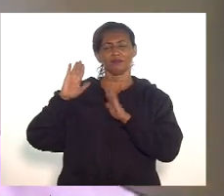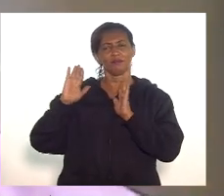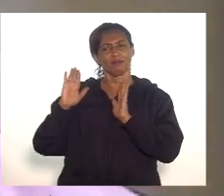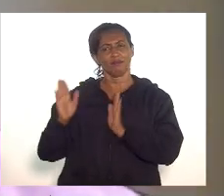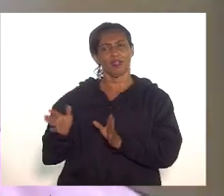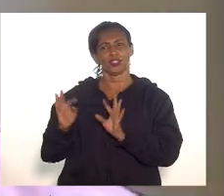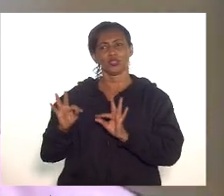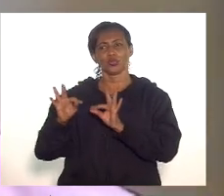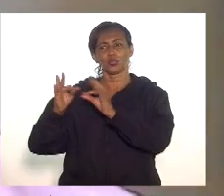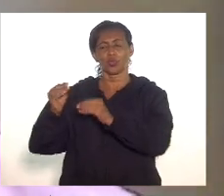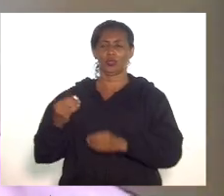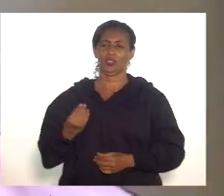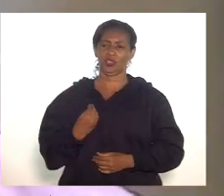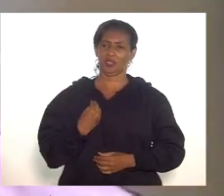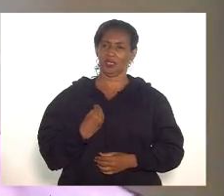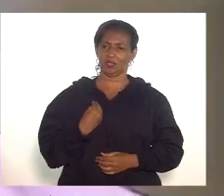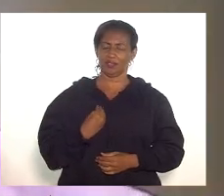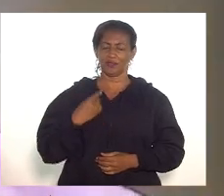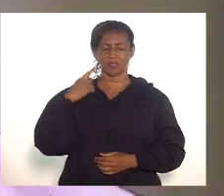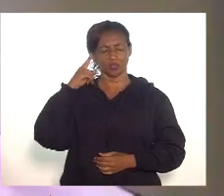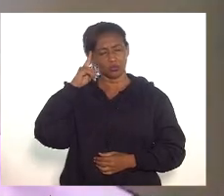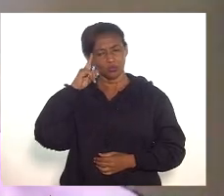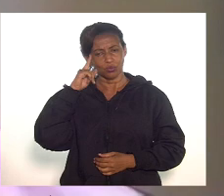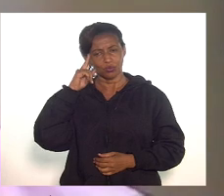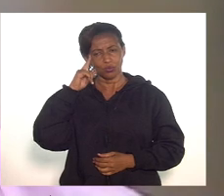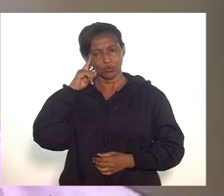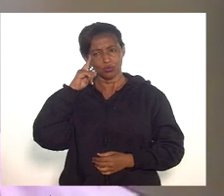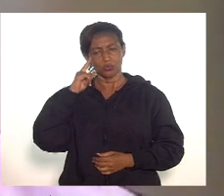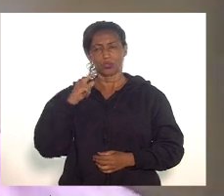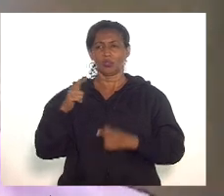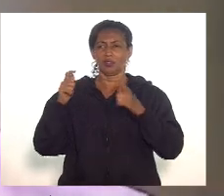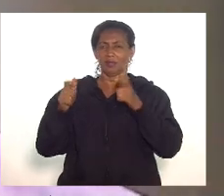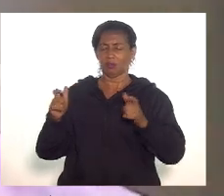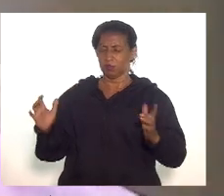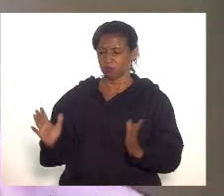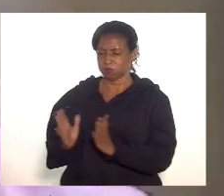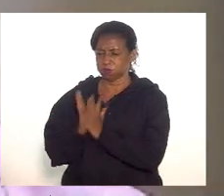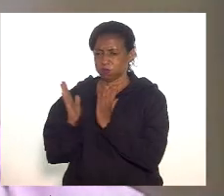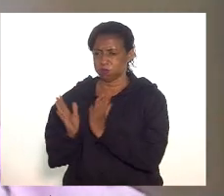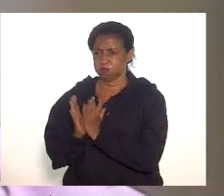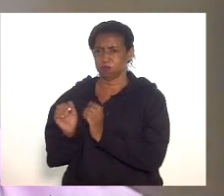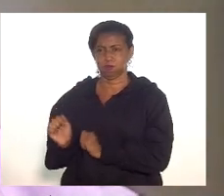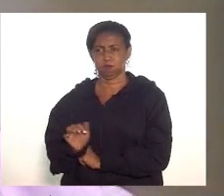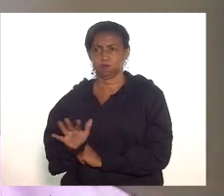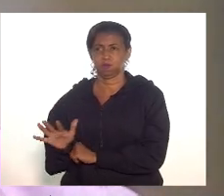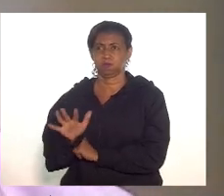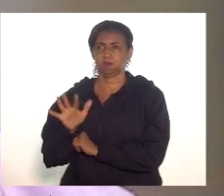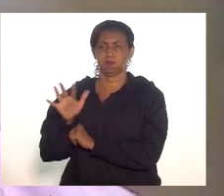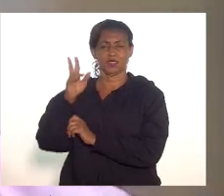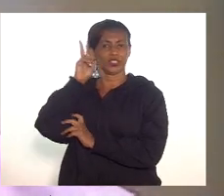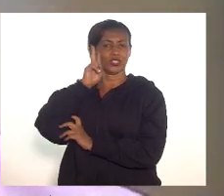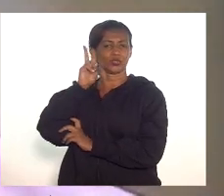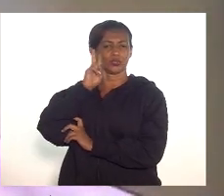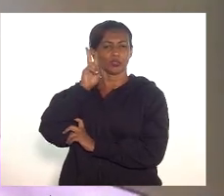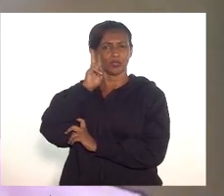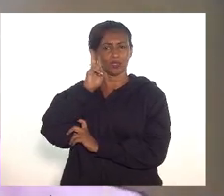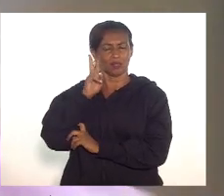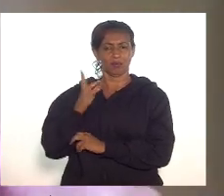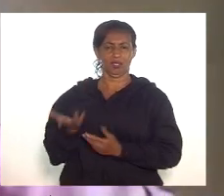aquelas que têm as suas vidas cotidianas nos territórios populares, nos territórios periféricos, que historicamente